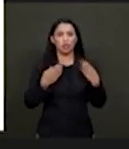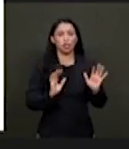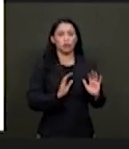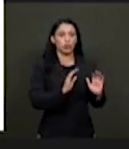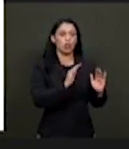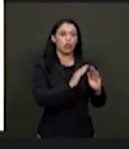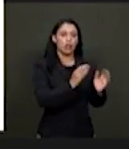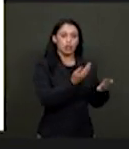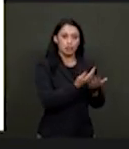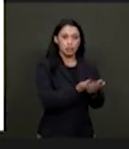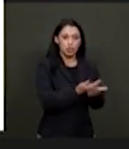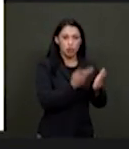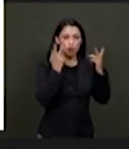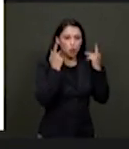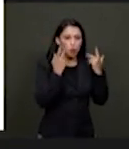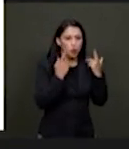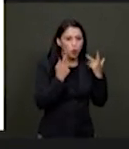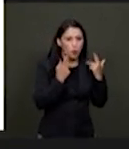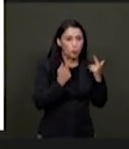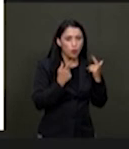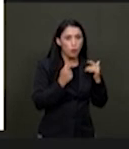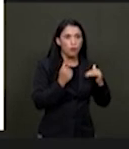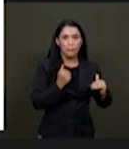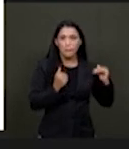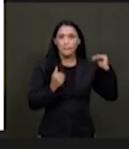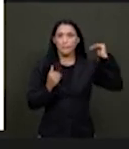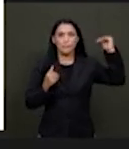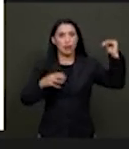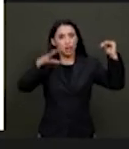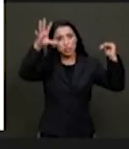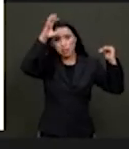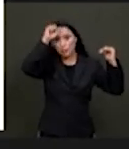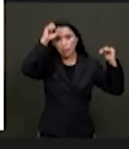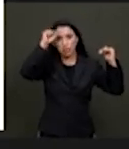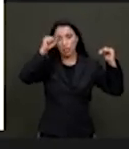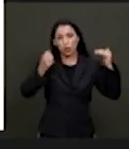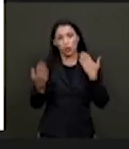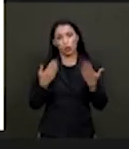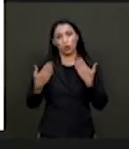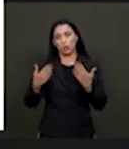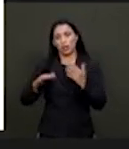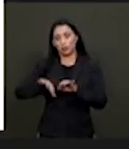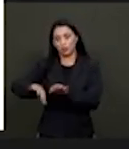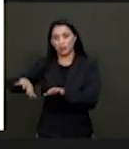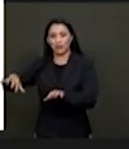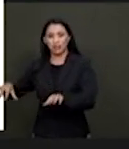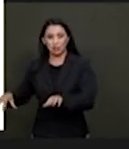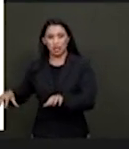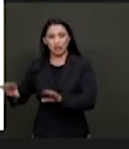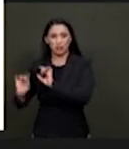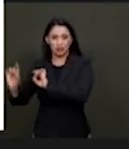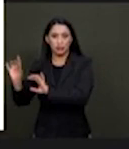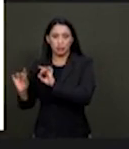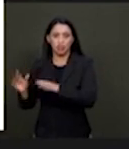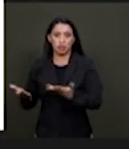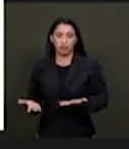tiveram desenvolvimento bem superior do que aqueles que estavam em situação de segregação. e os maiores avanços